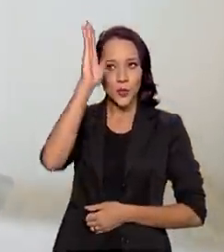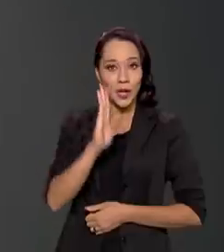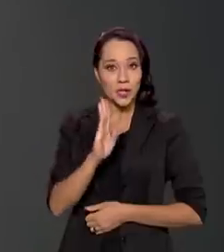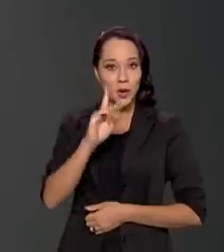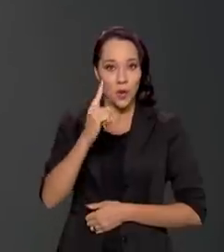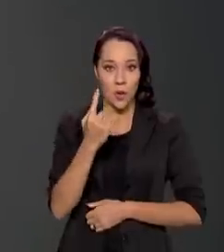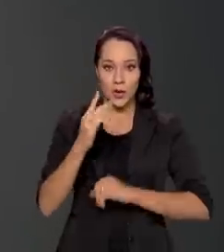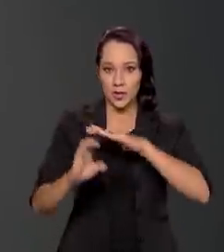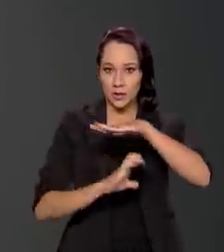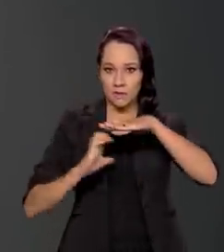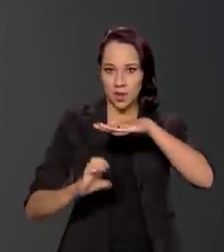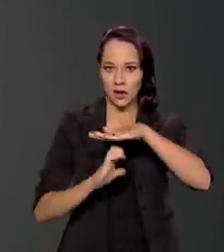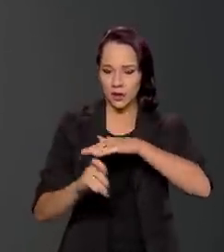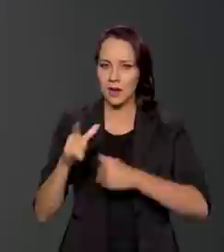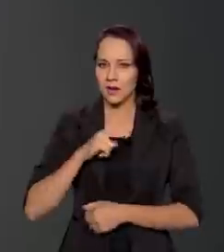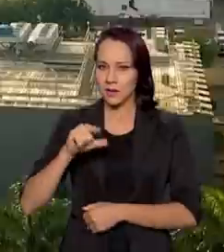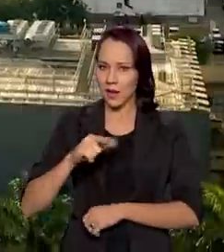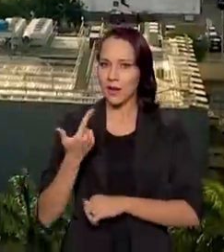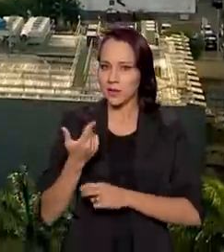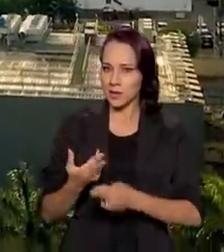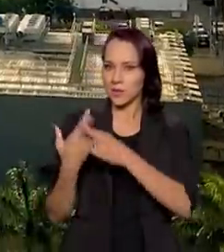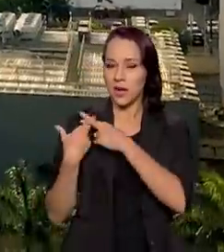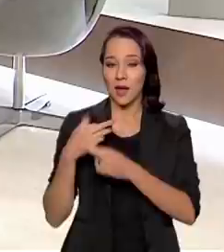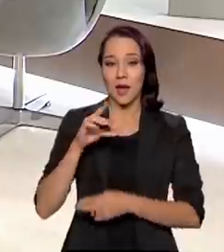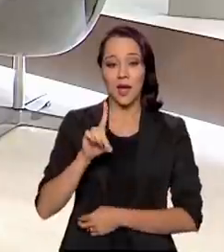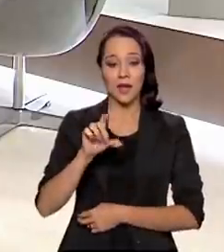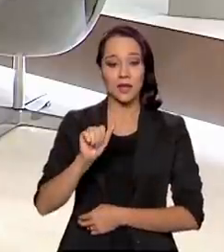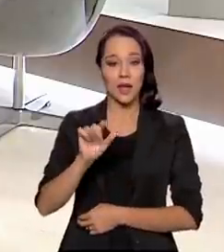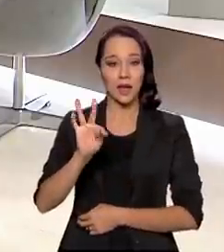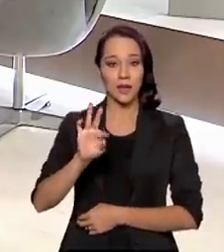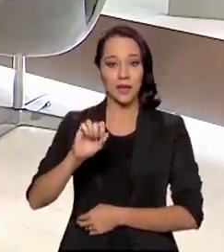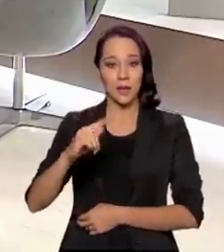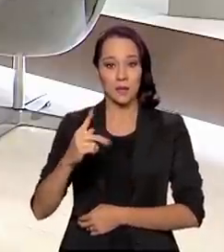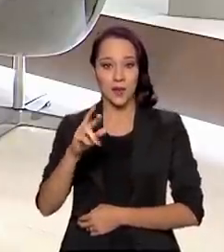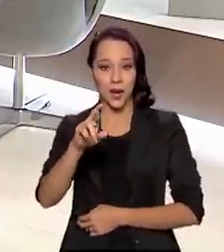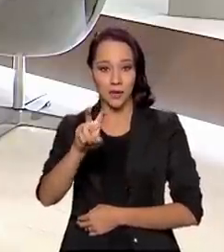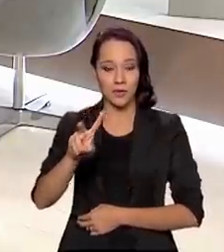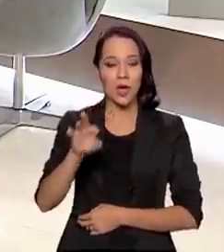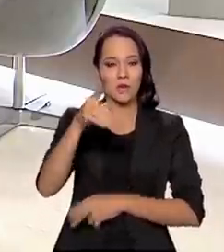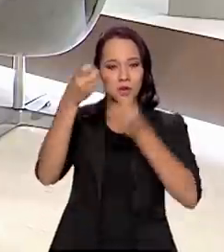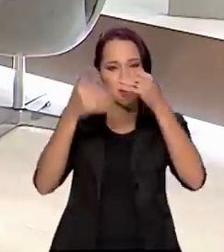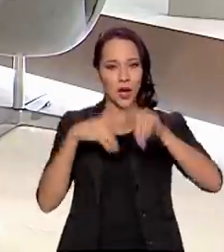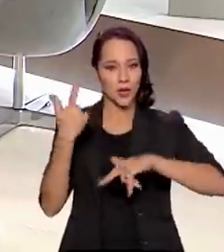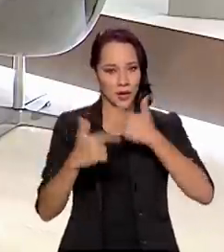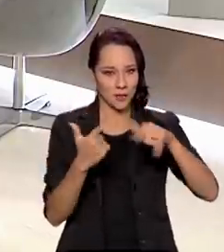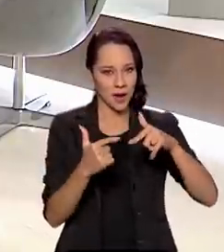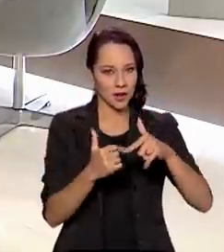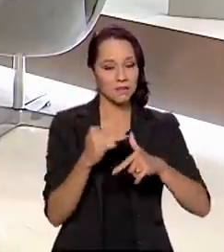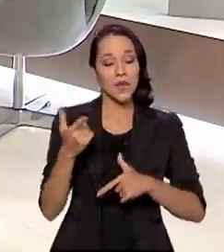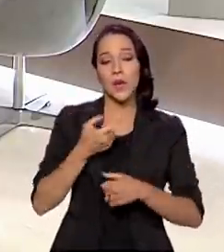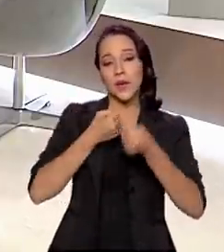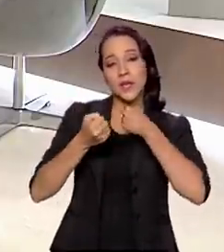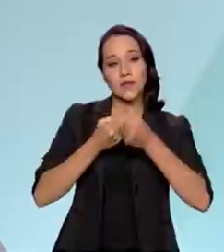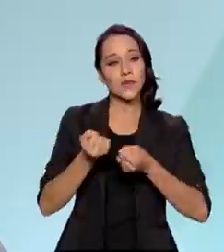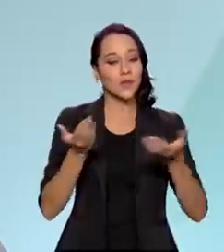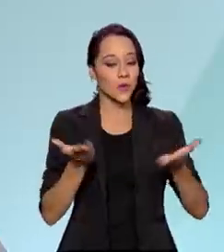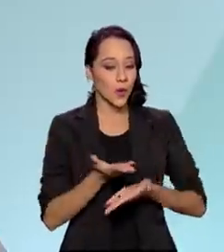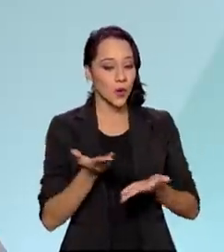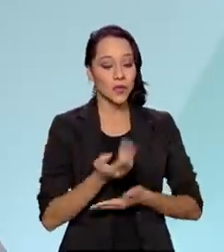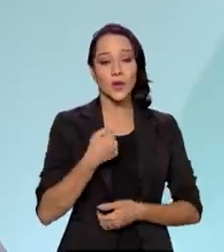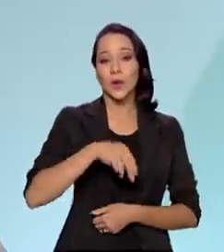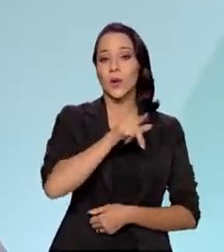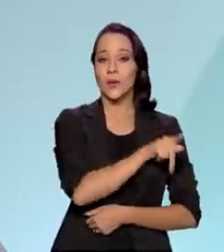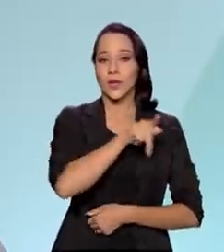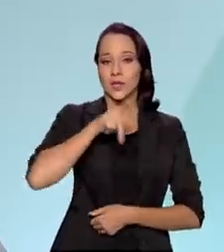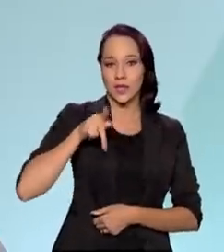uma das empresas que tem esta função é a Dataprev e para explicar o trabalho desenvolvido por ela, eu entrevisto hoje o